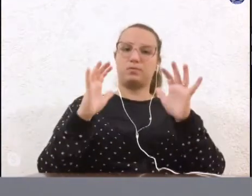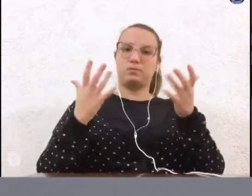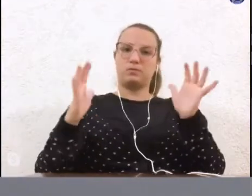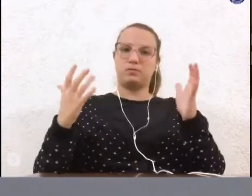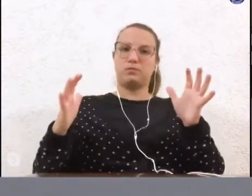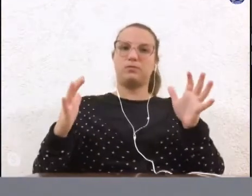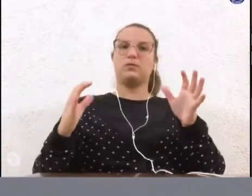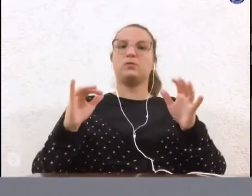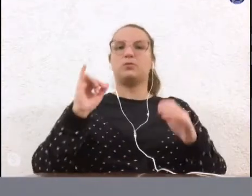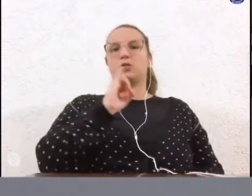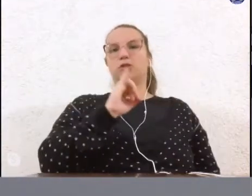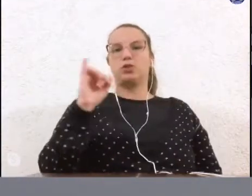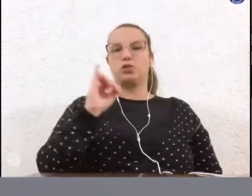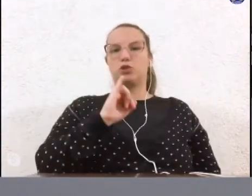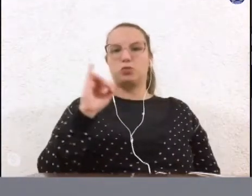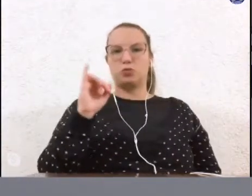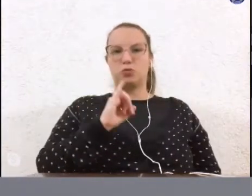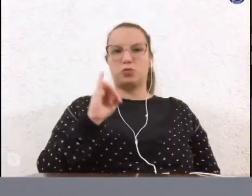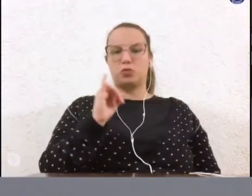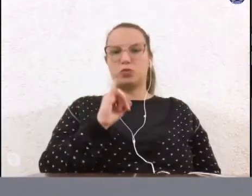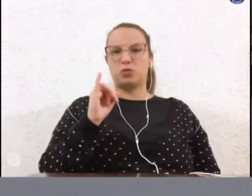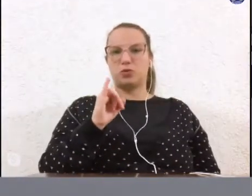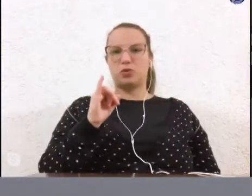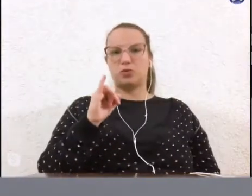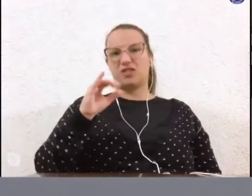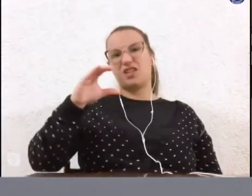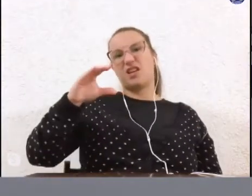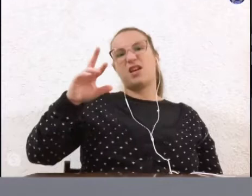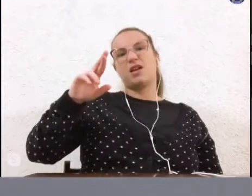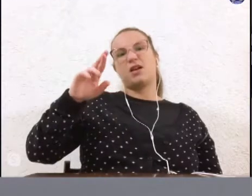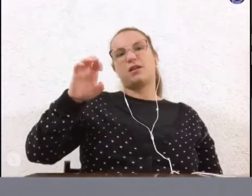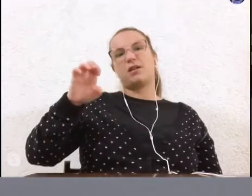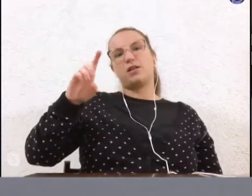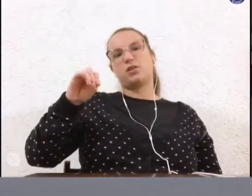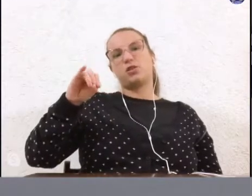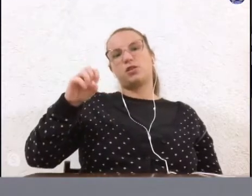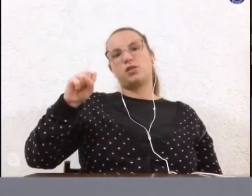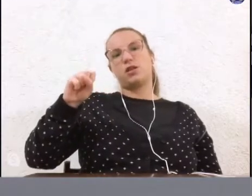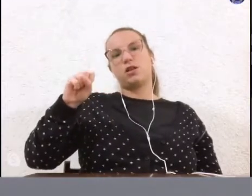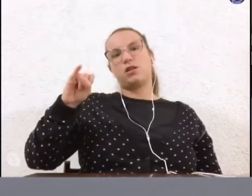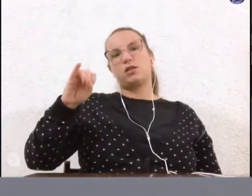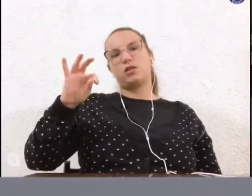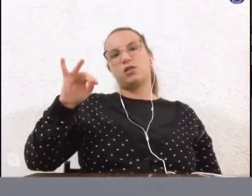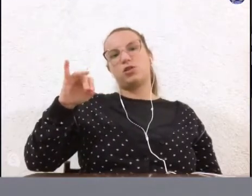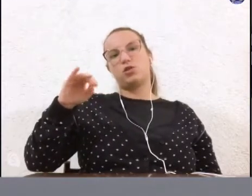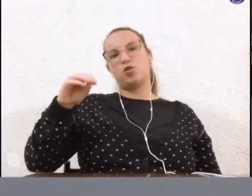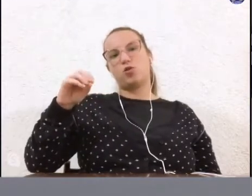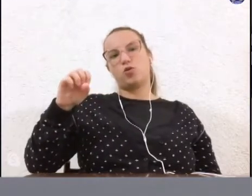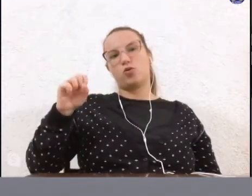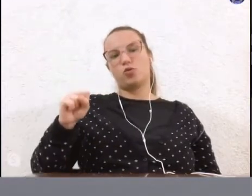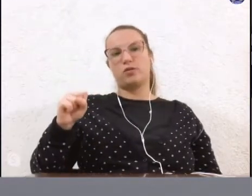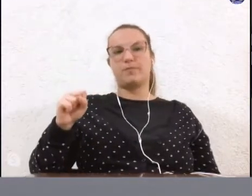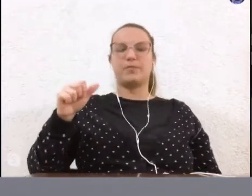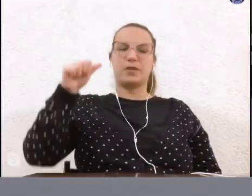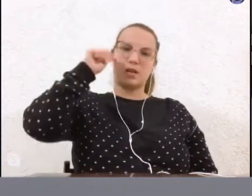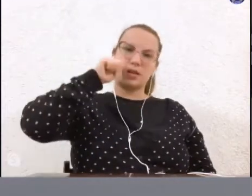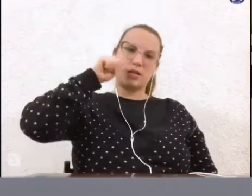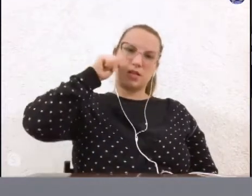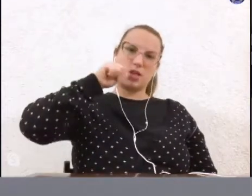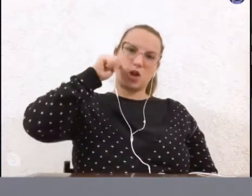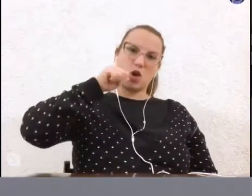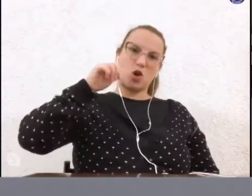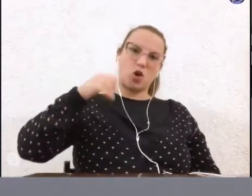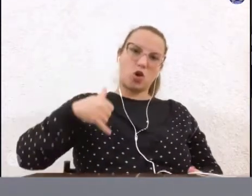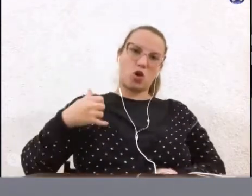Instituto Crede Citrus, na pessoa de sua presidente, a senhora Maria Tereza de